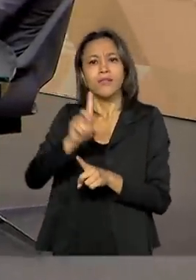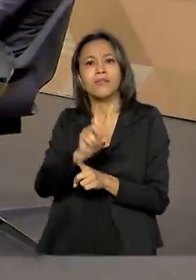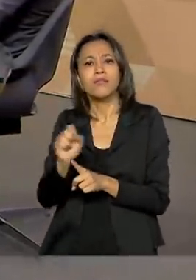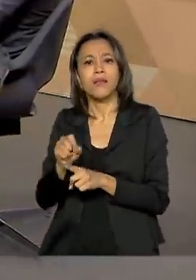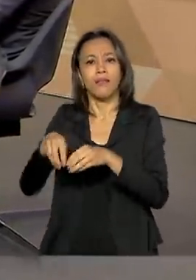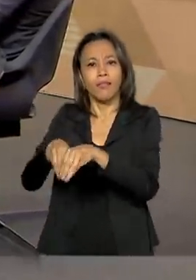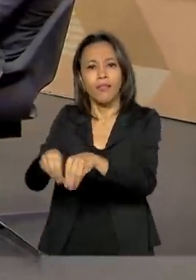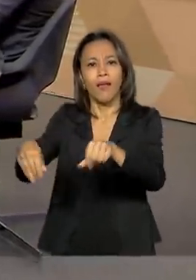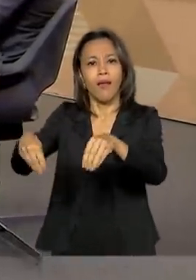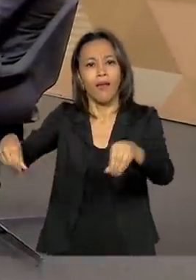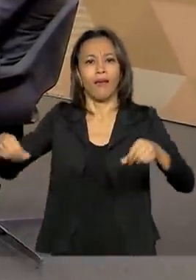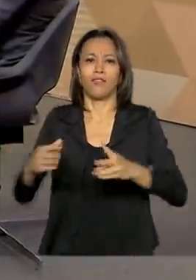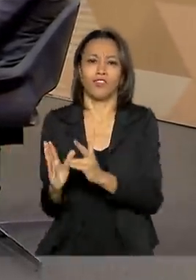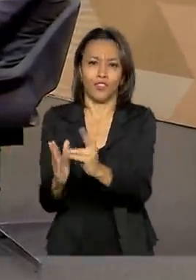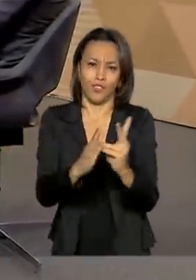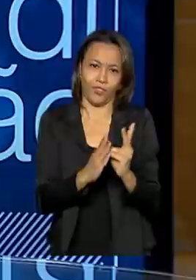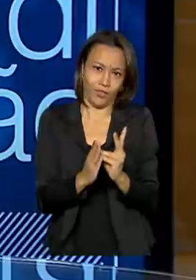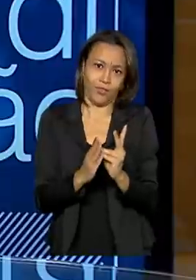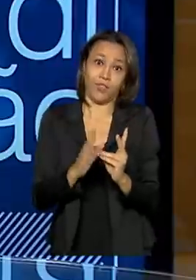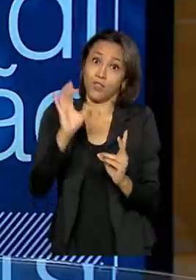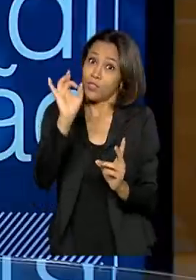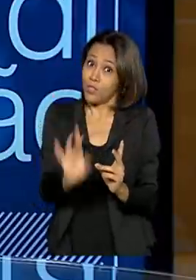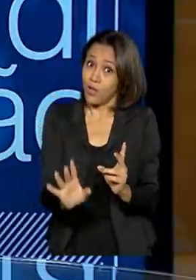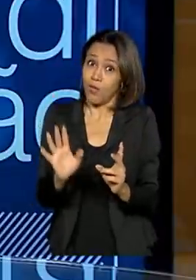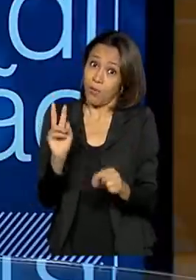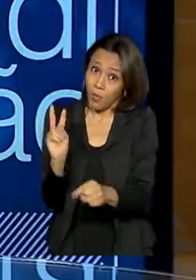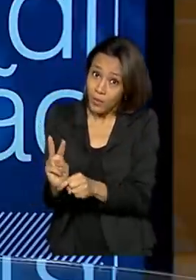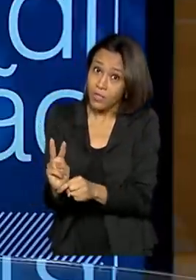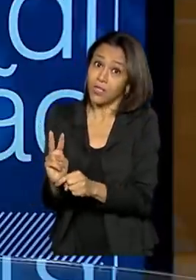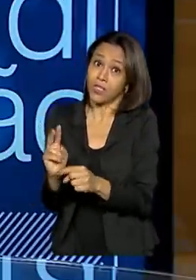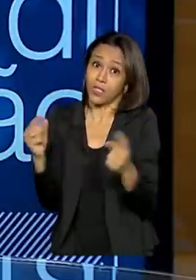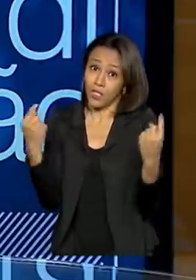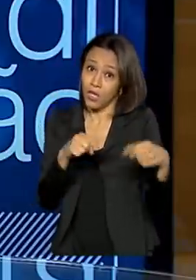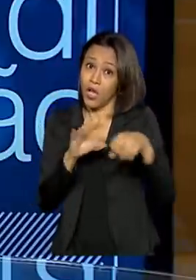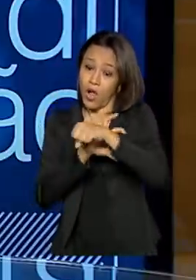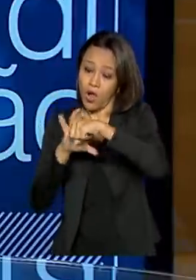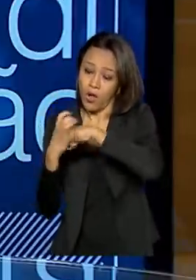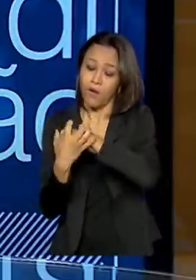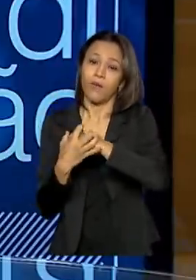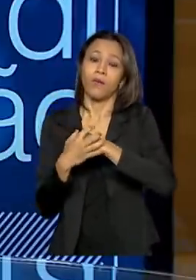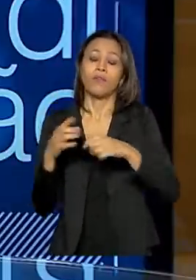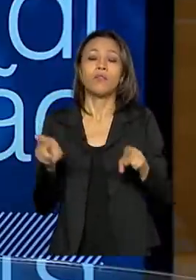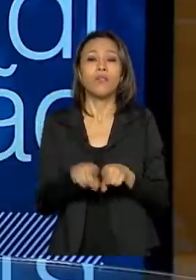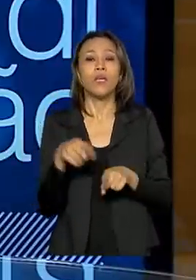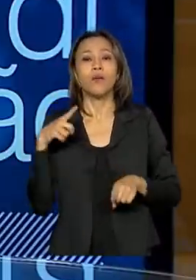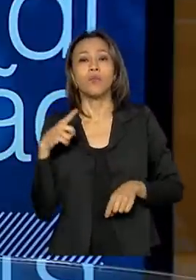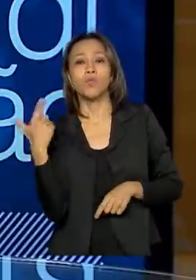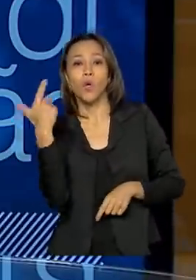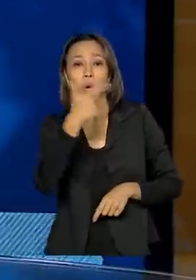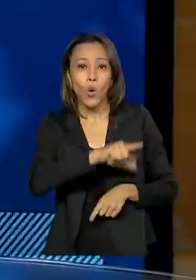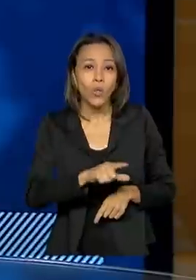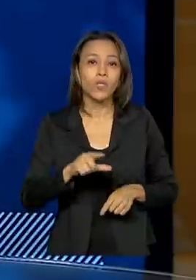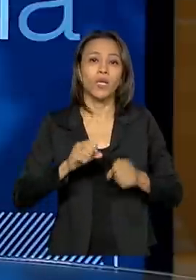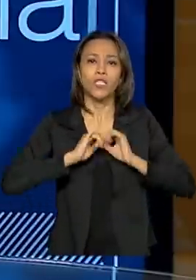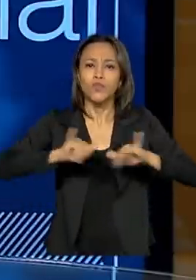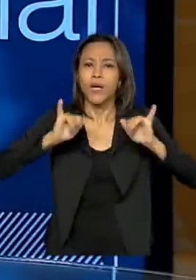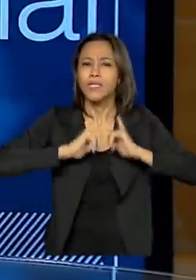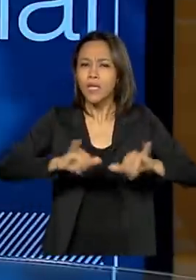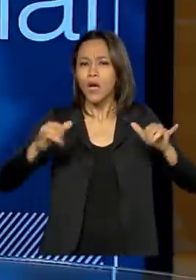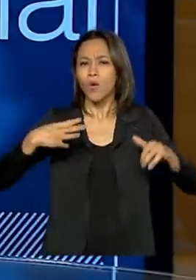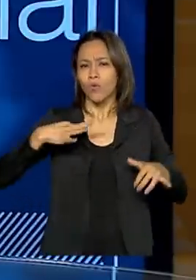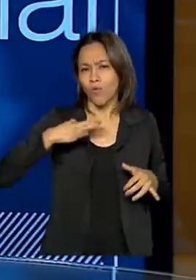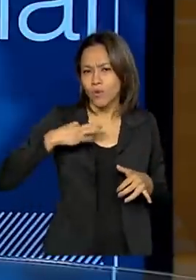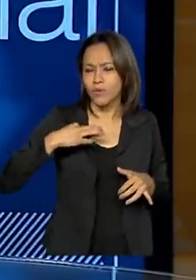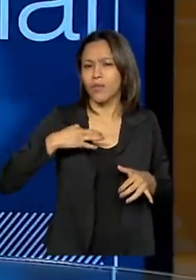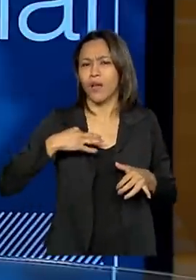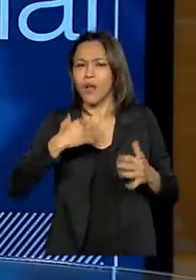por todo o Brasil, só na questão de Covid. Além disso, nós temos a campanha FUNAI Solidária, que está no nosso site, que